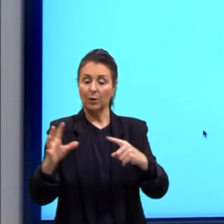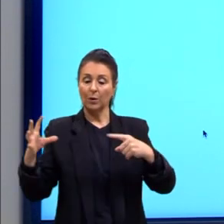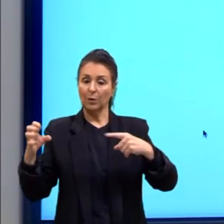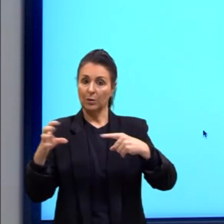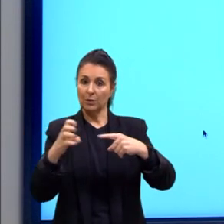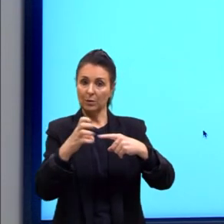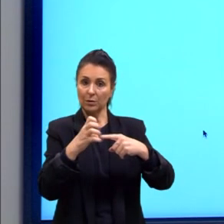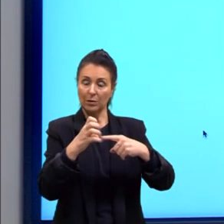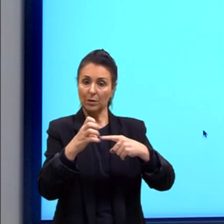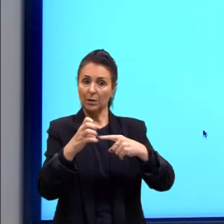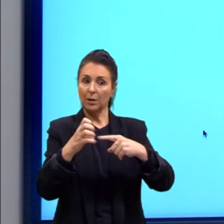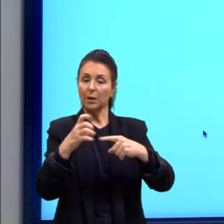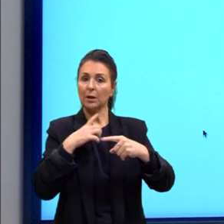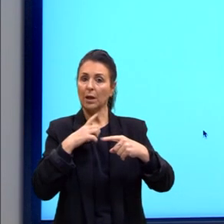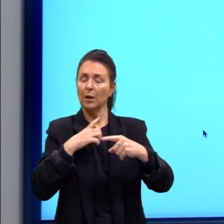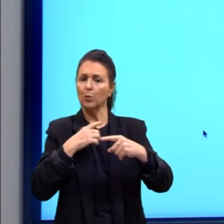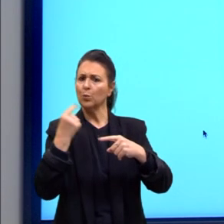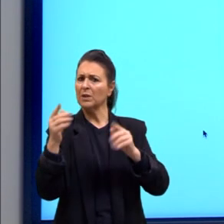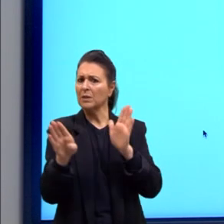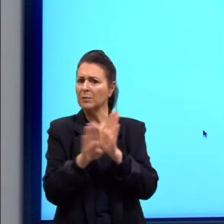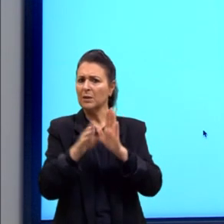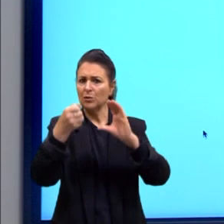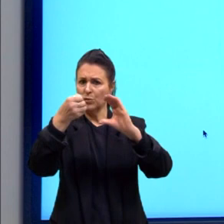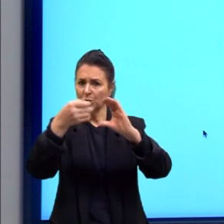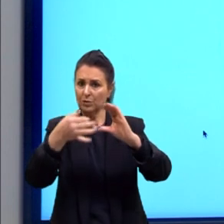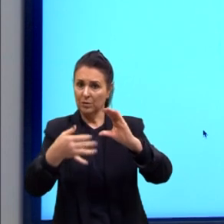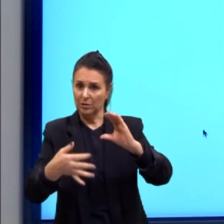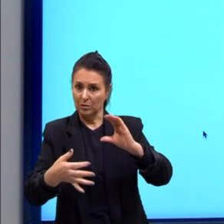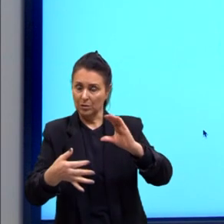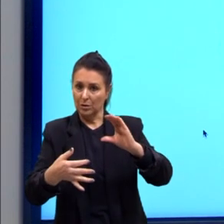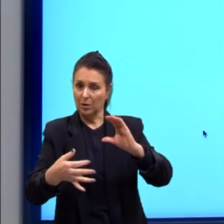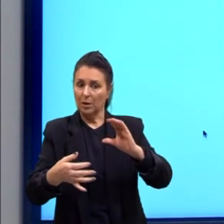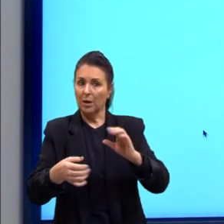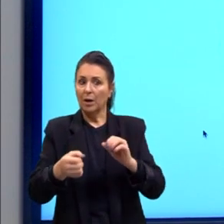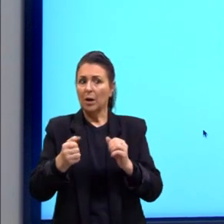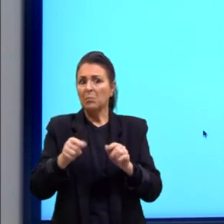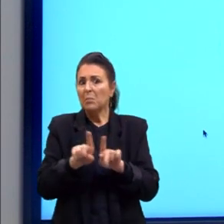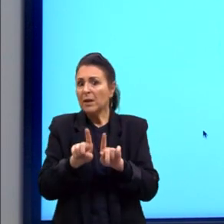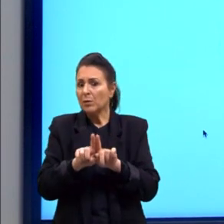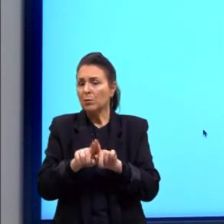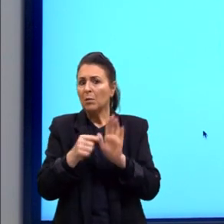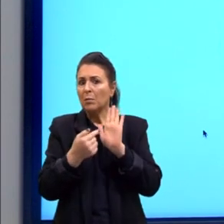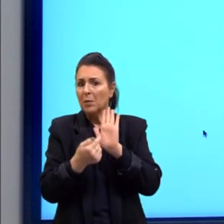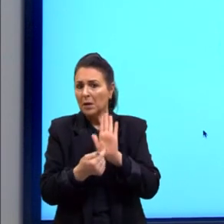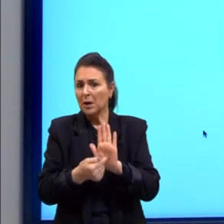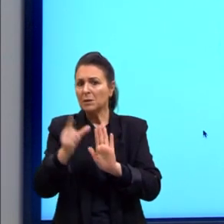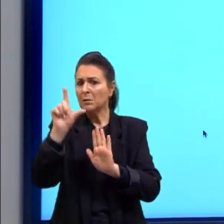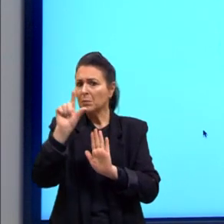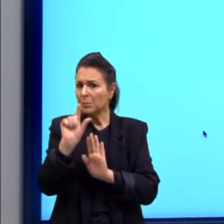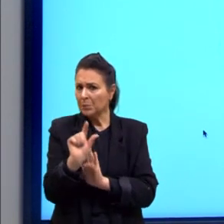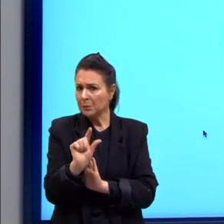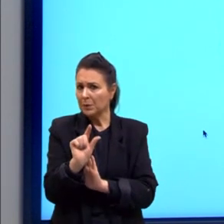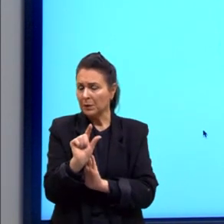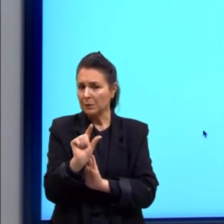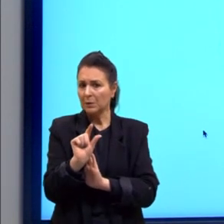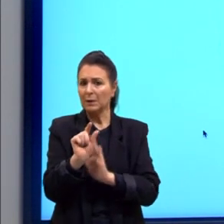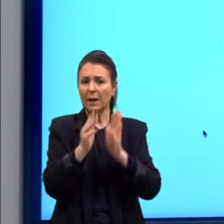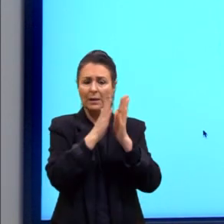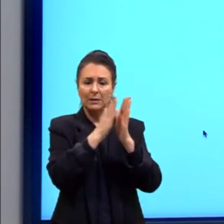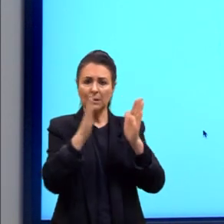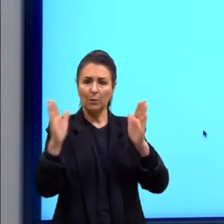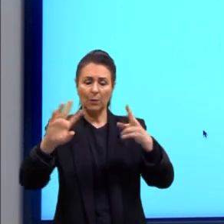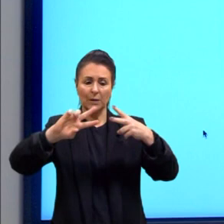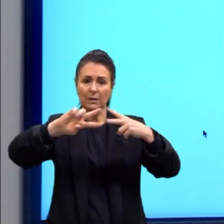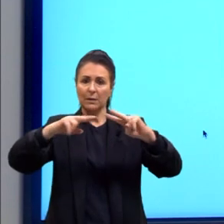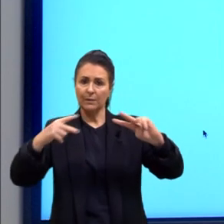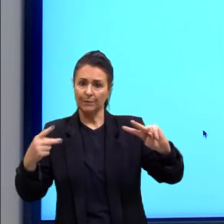delimitar uma característica hereditária, mesmo quando aparecem pequenas quantidades no genótipo, a sequência de genes. E os